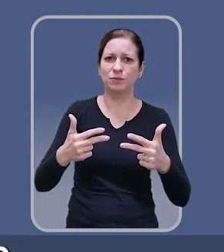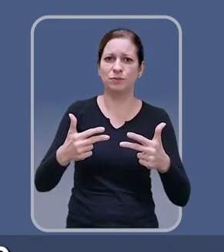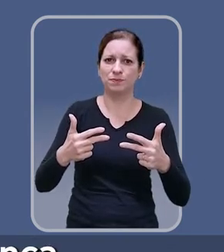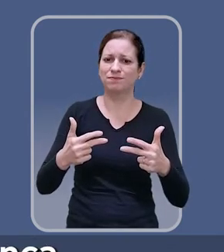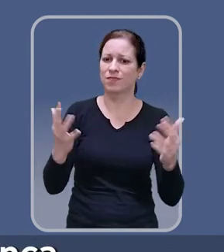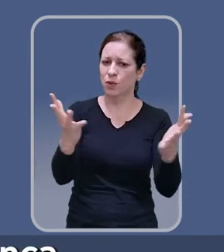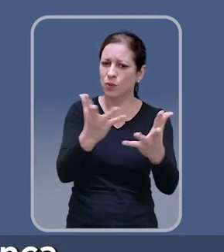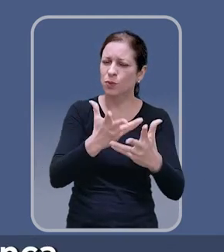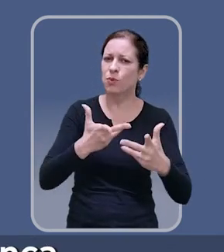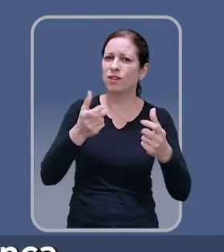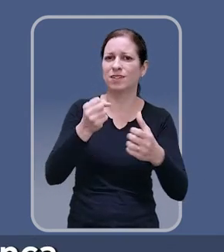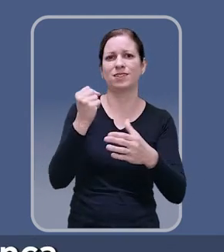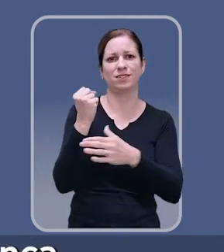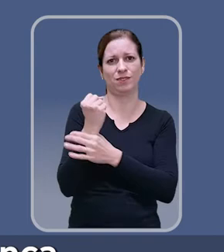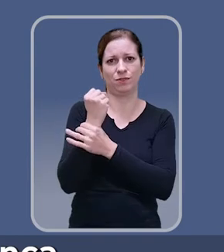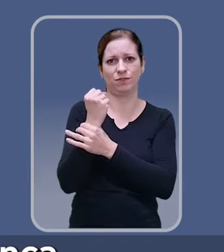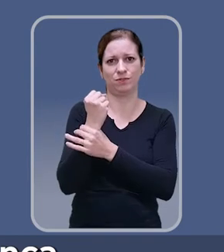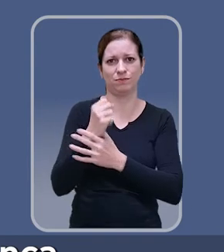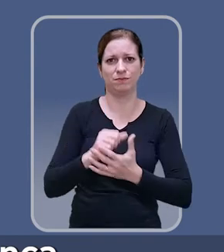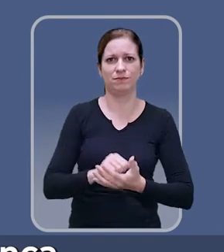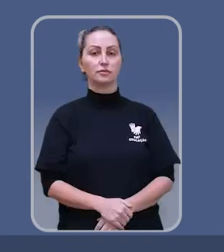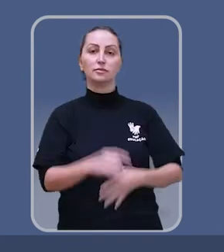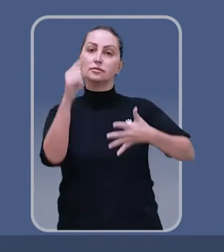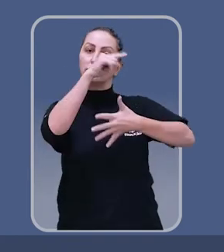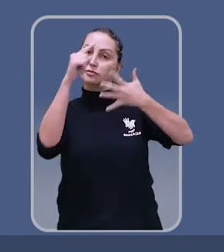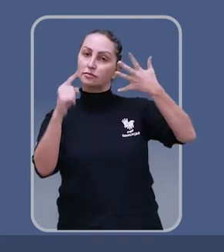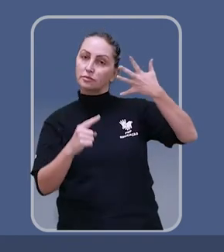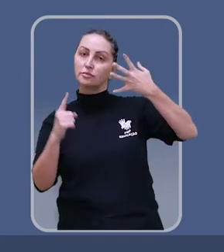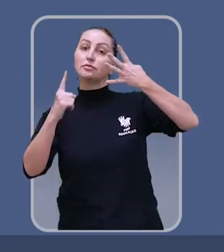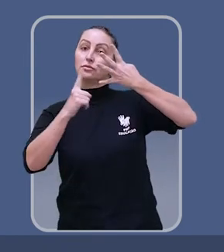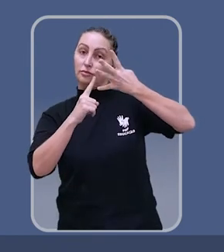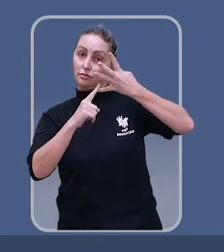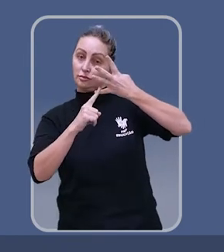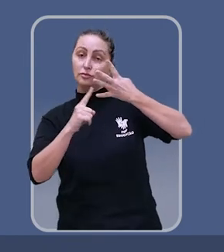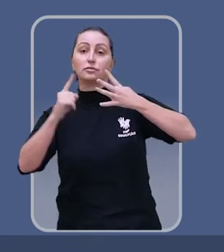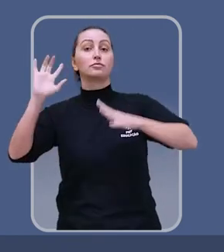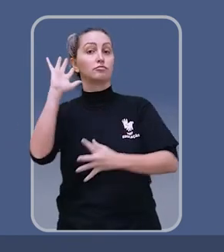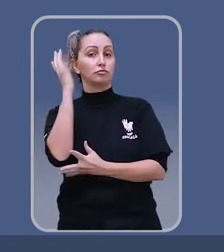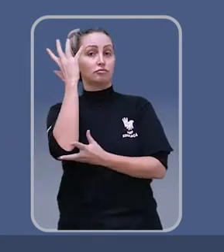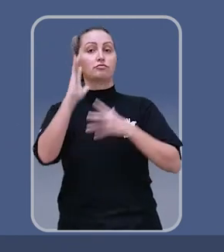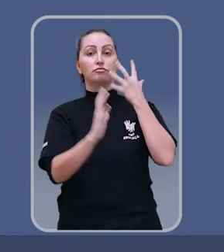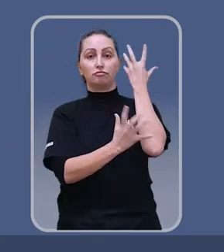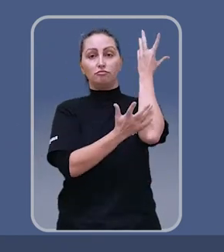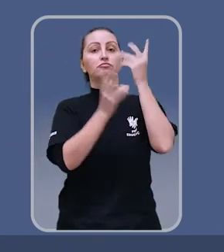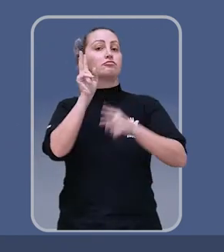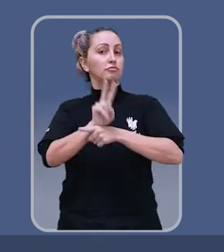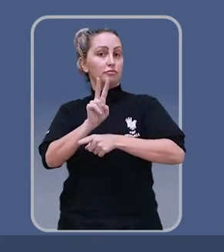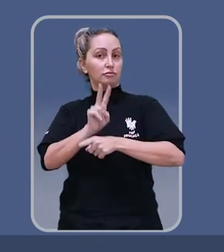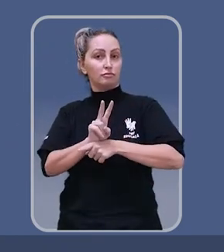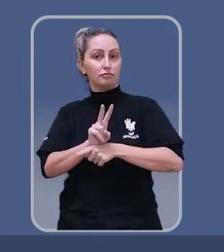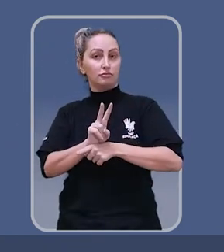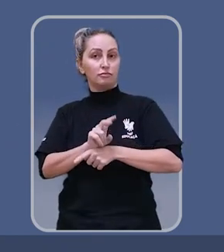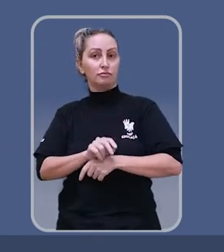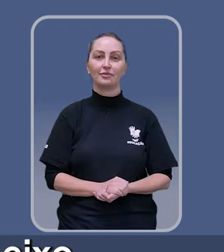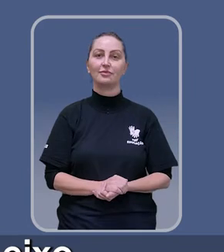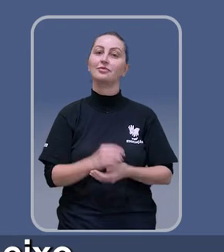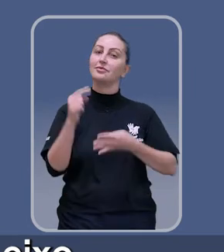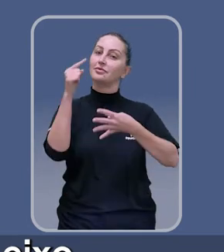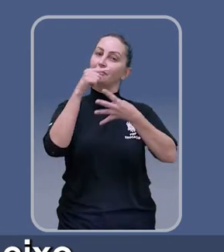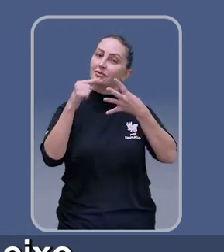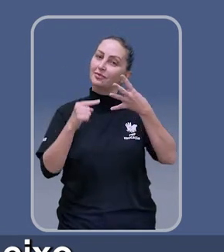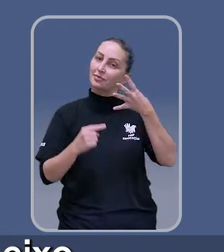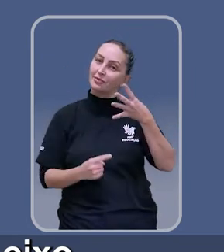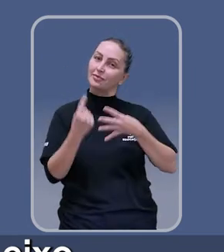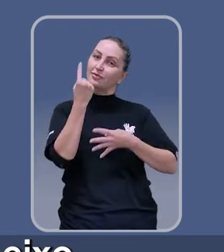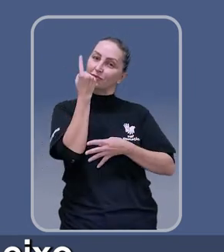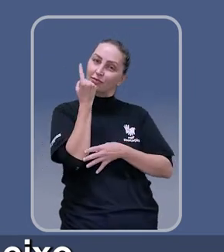cidade, geram também vitalidade e segurança. Quarto pilar, conservar as áreas de preservação permanente. Uma